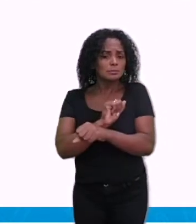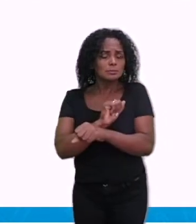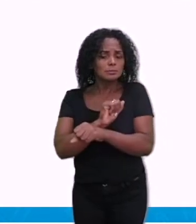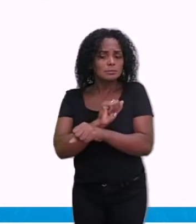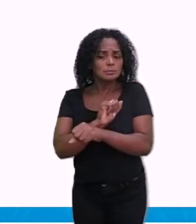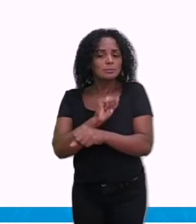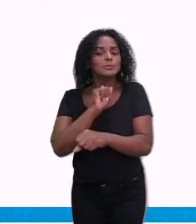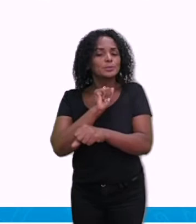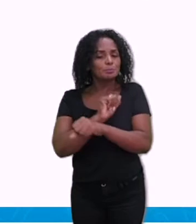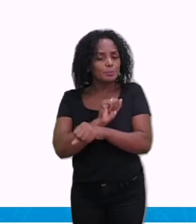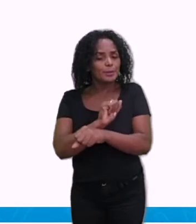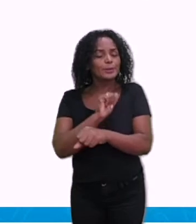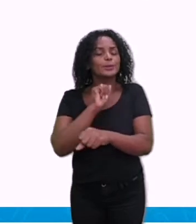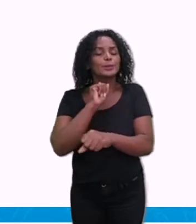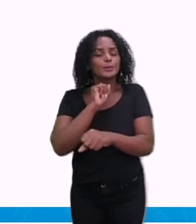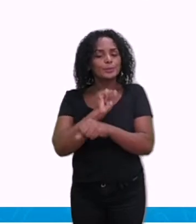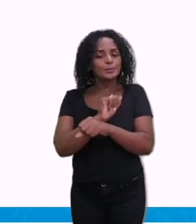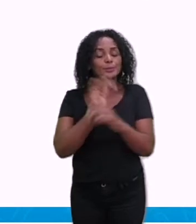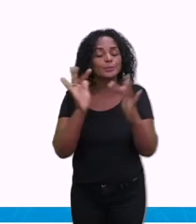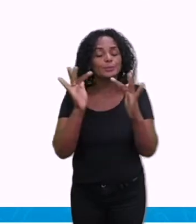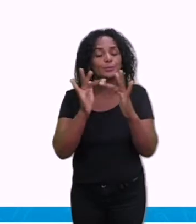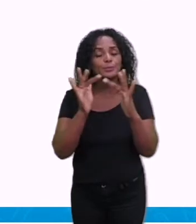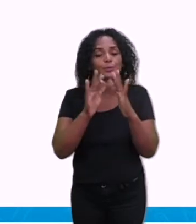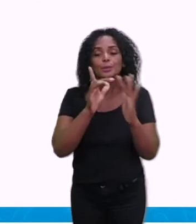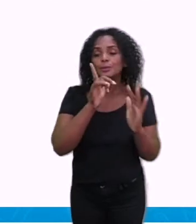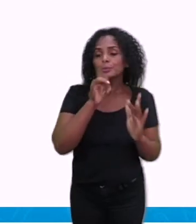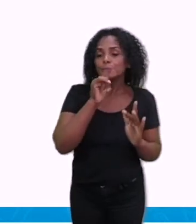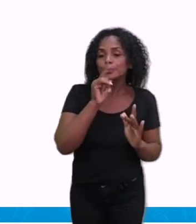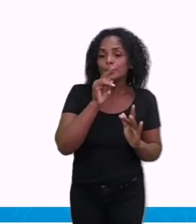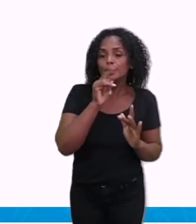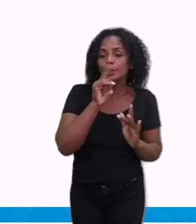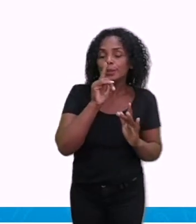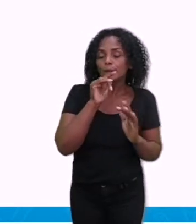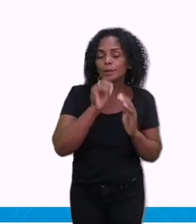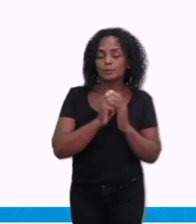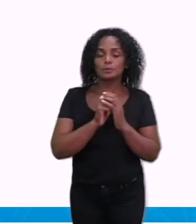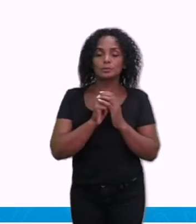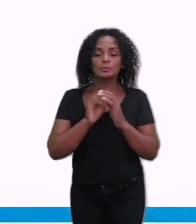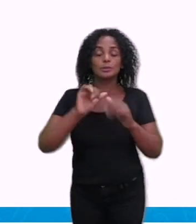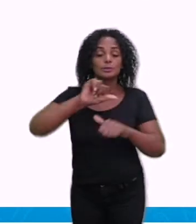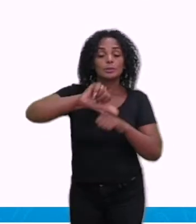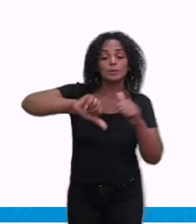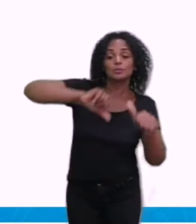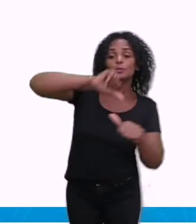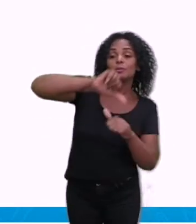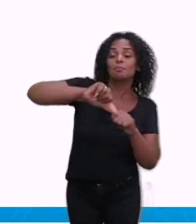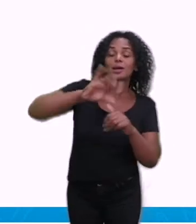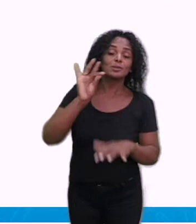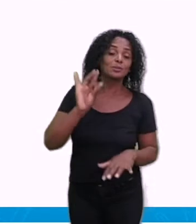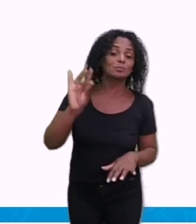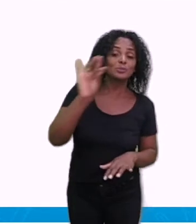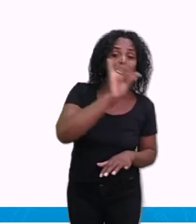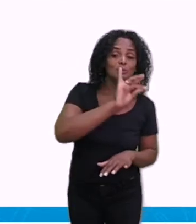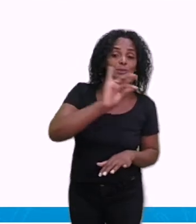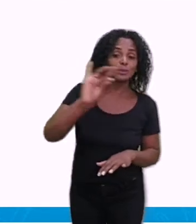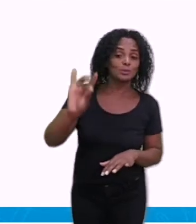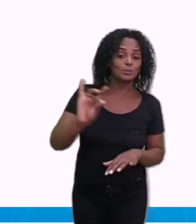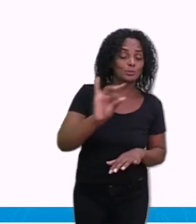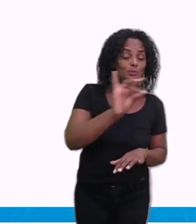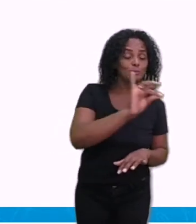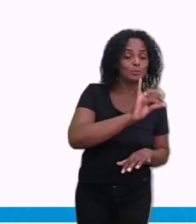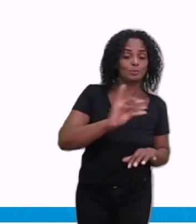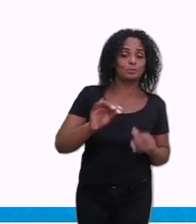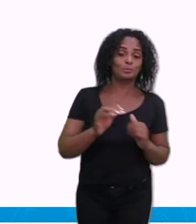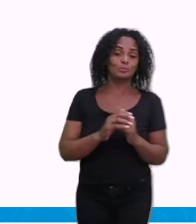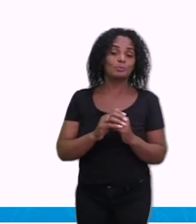contato da água pra ele eclodir e virar um mosquito adulto. Então quer dizer que se um